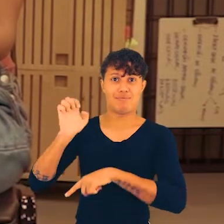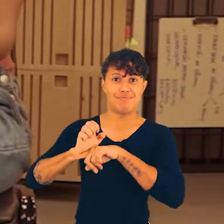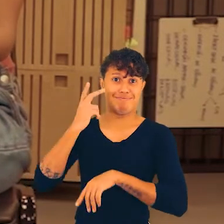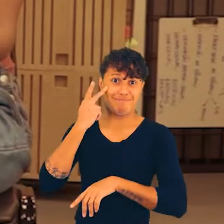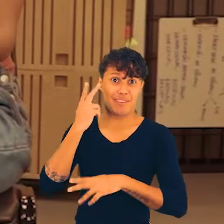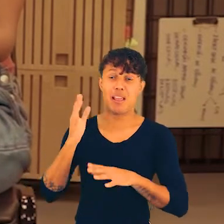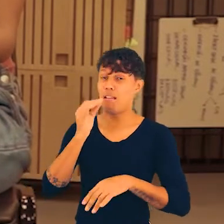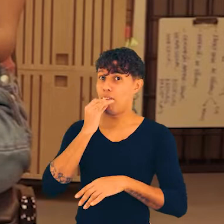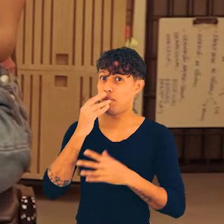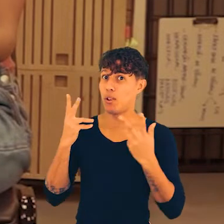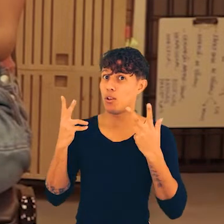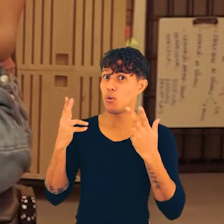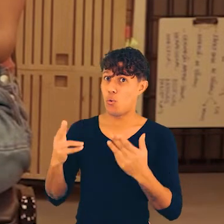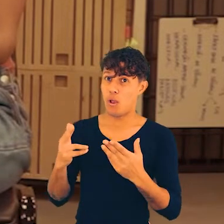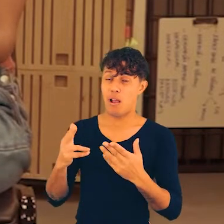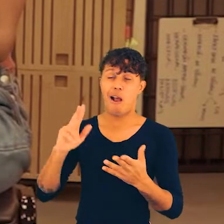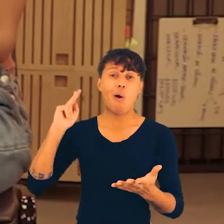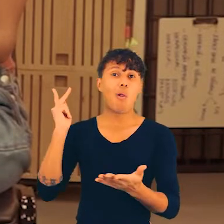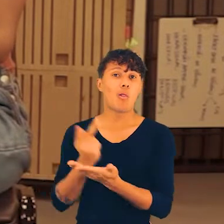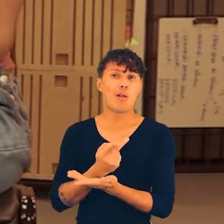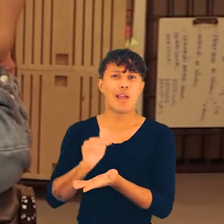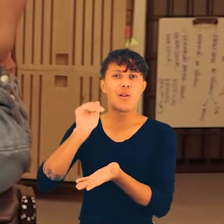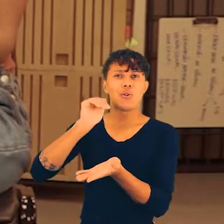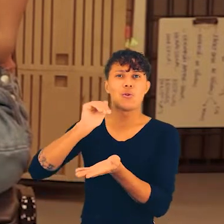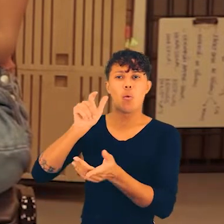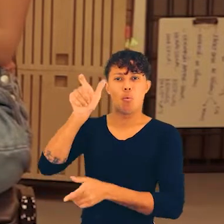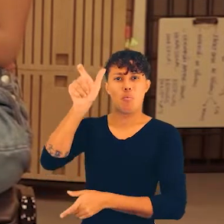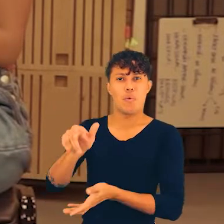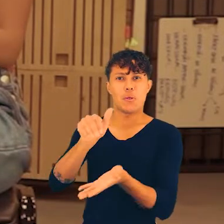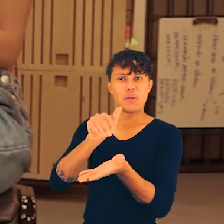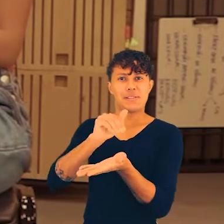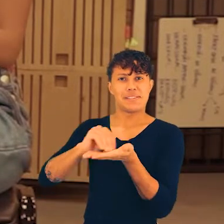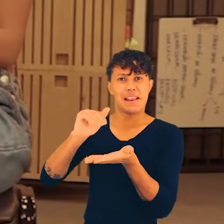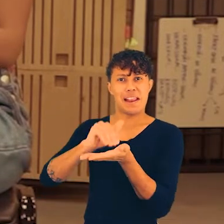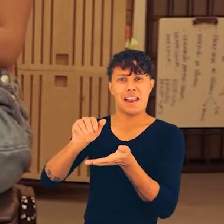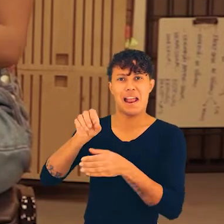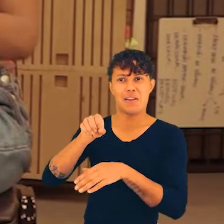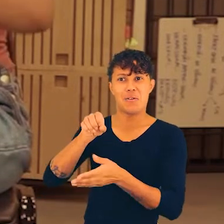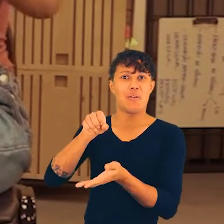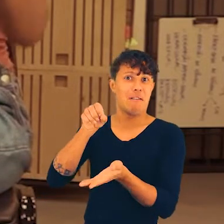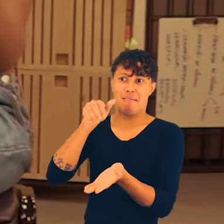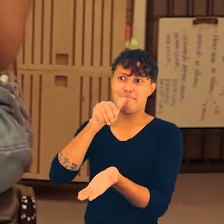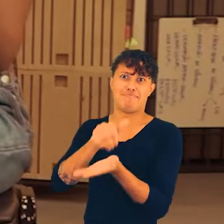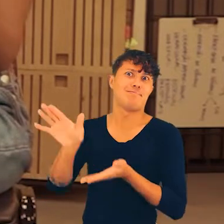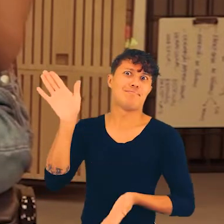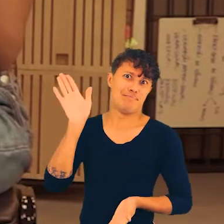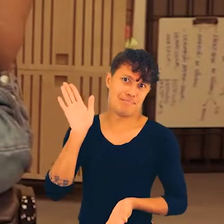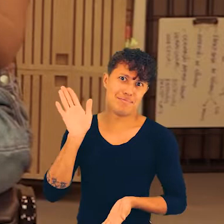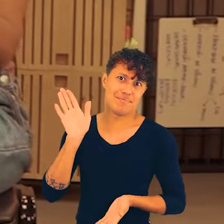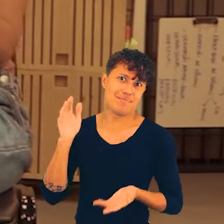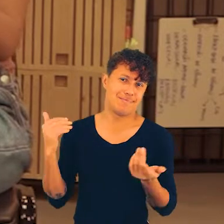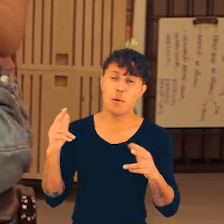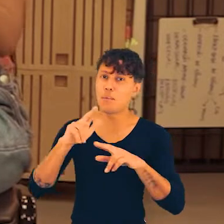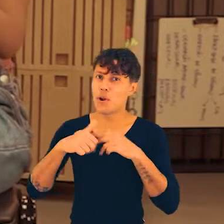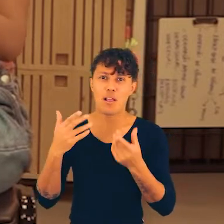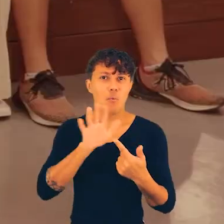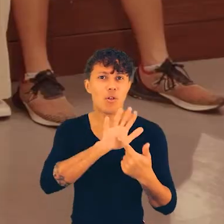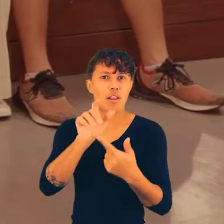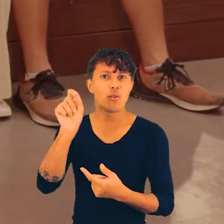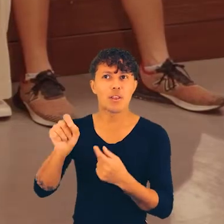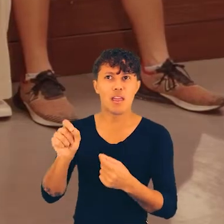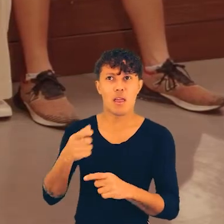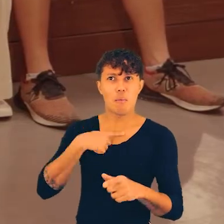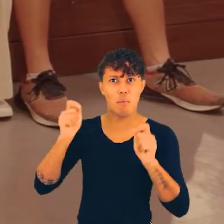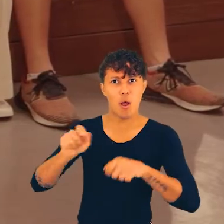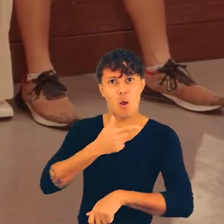do governo do Estado, que, inclusive, culminou na queda do secretário de Educação na época, ele perdeu o cargo. Então, estou dizendo isso para